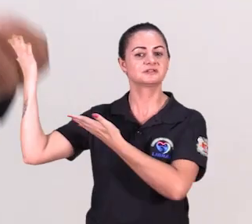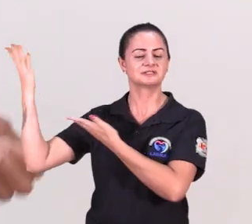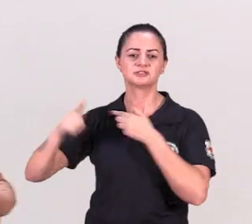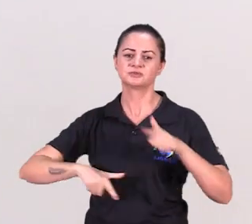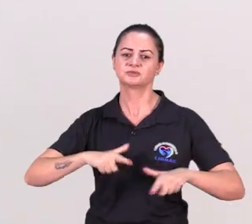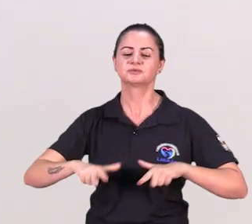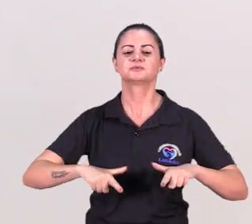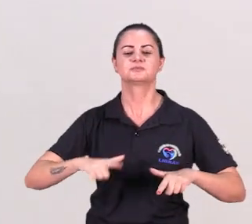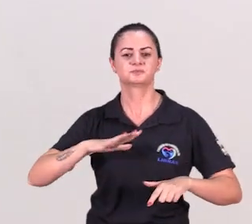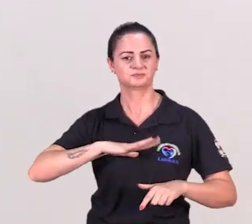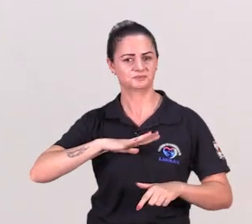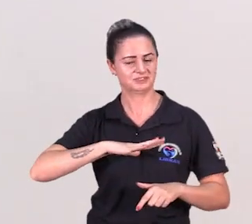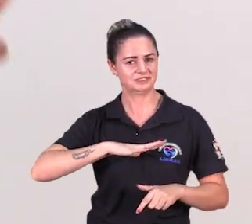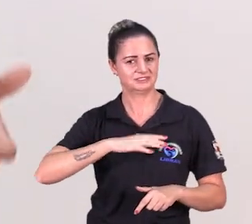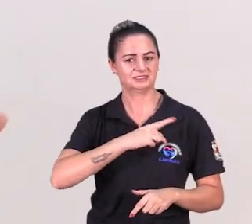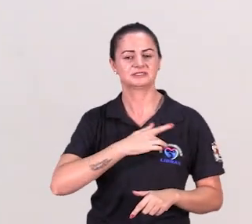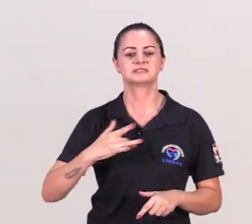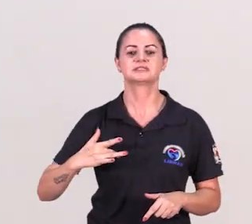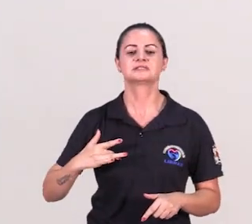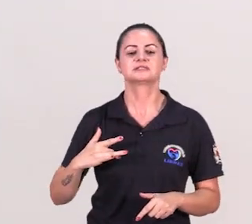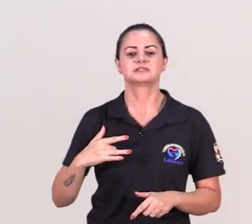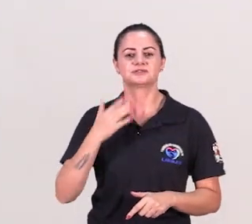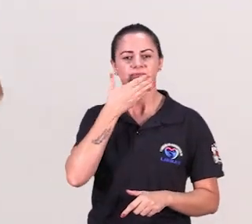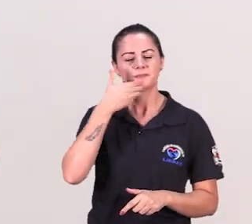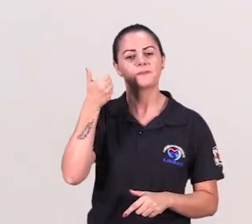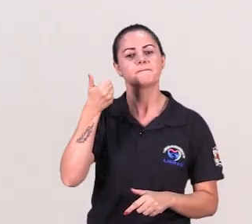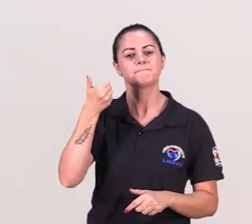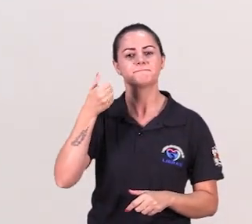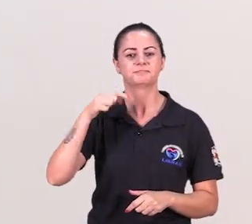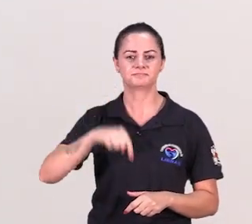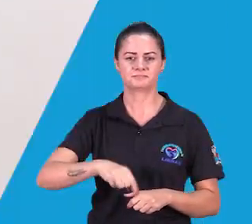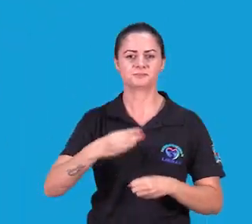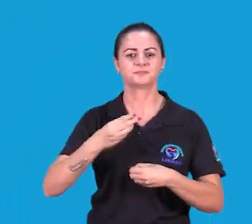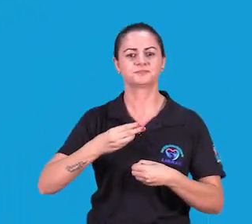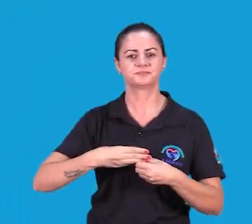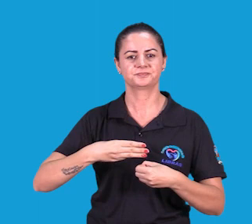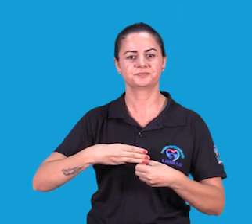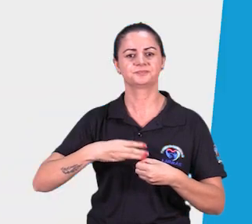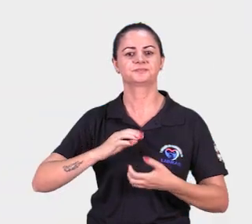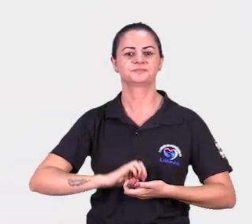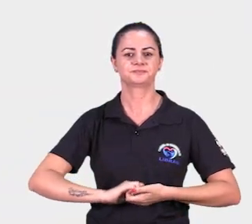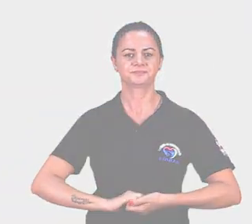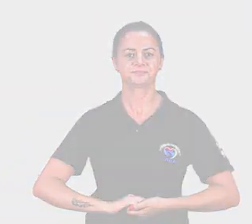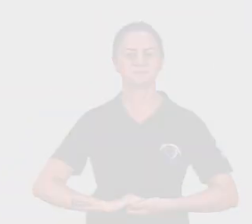sempre lutando para uma cidade melhor, para uma saúde melhor para o nosso município.